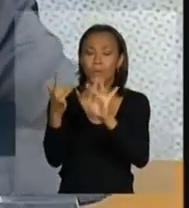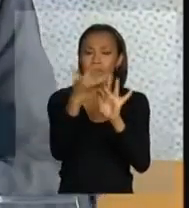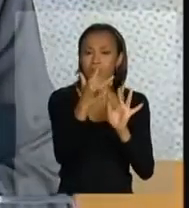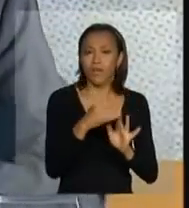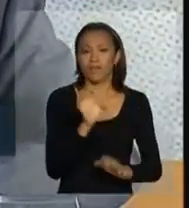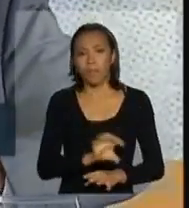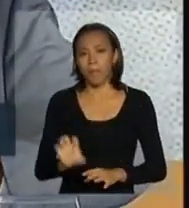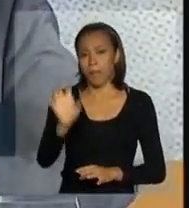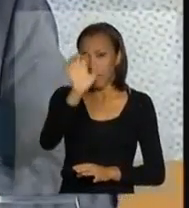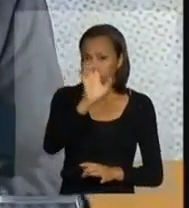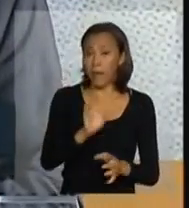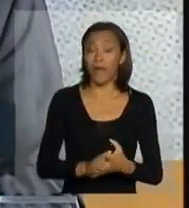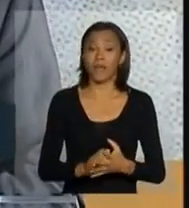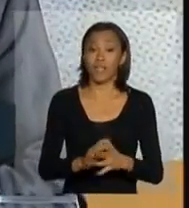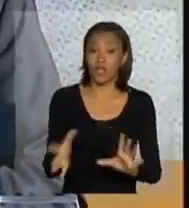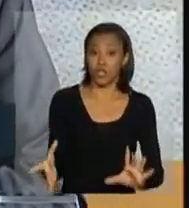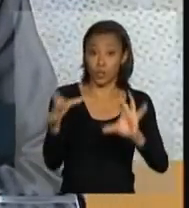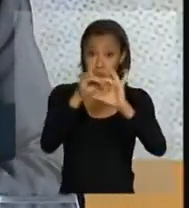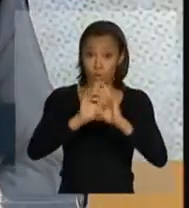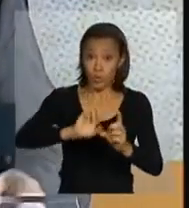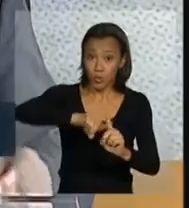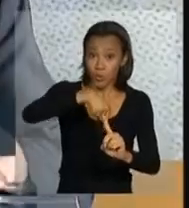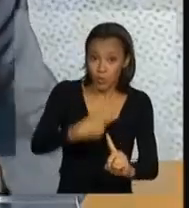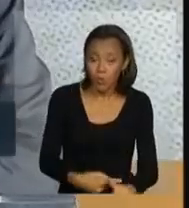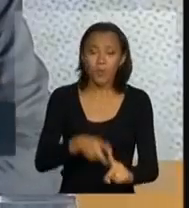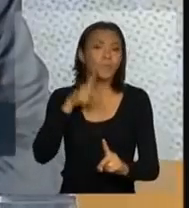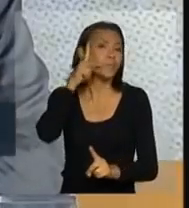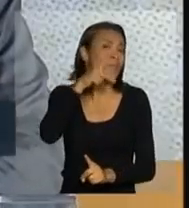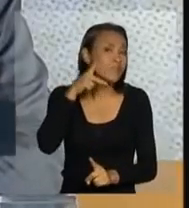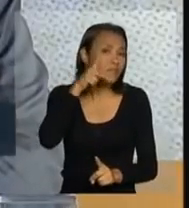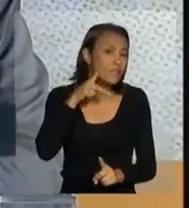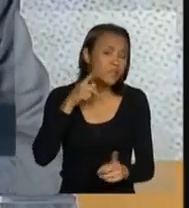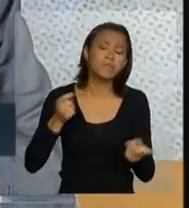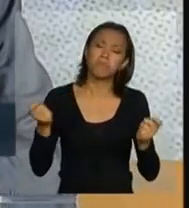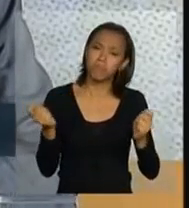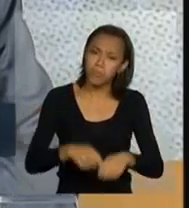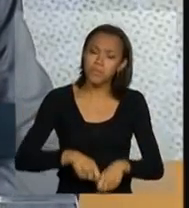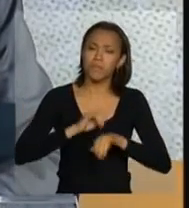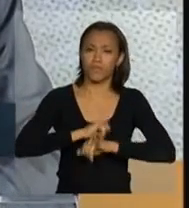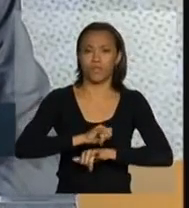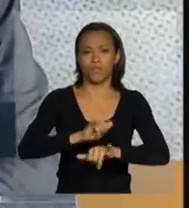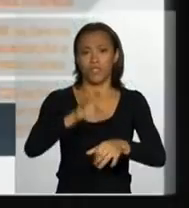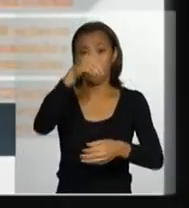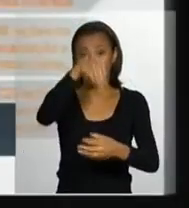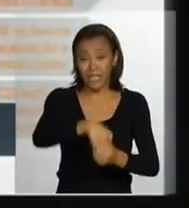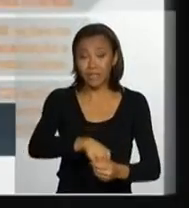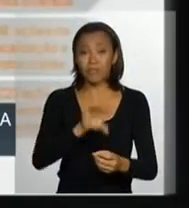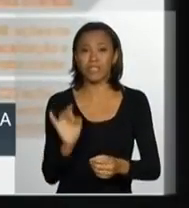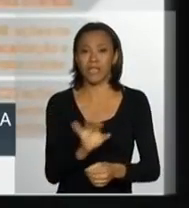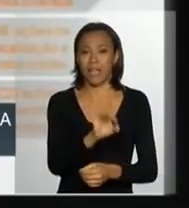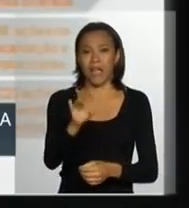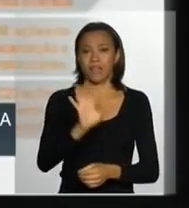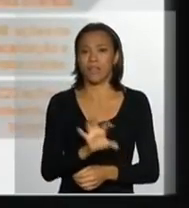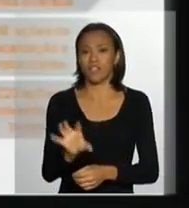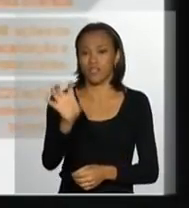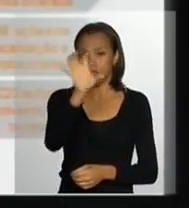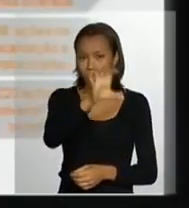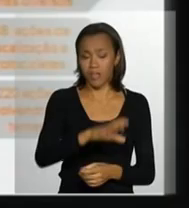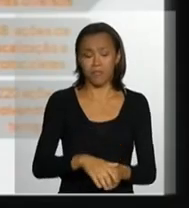tentando construir políticas que permitam desenvolver ações de Estado no enfrentamento